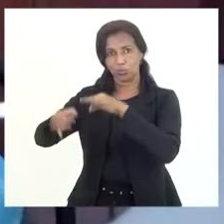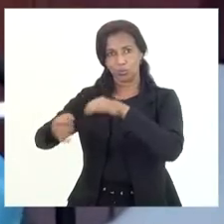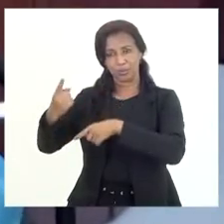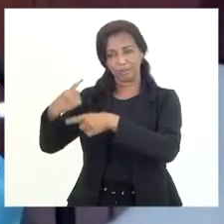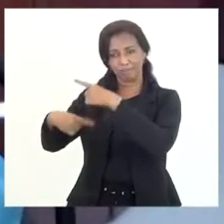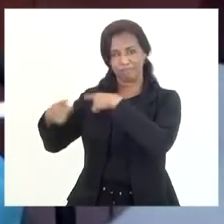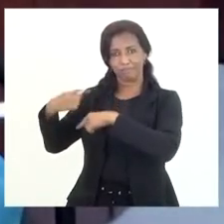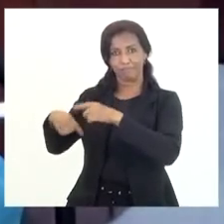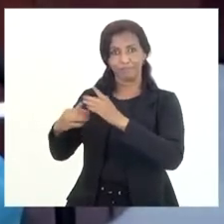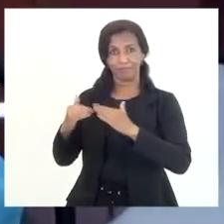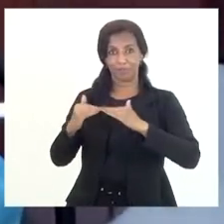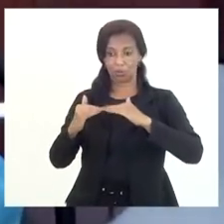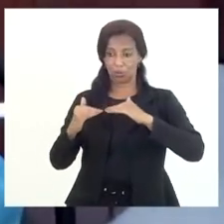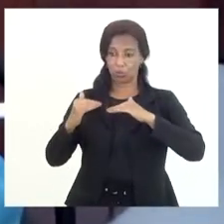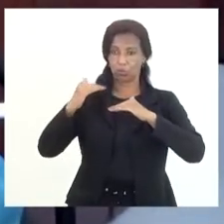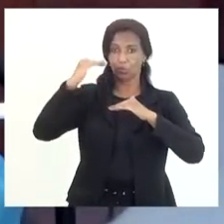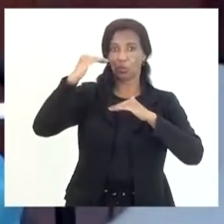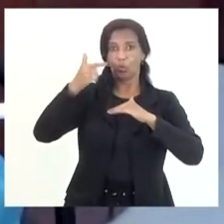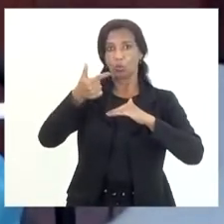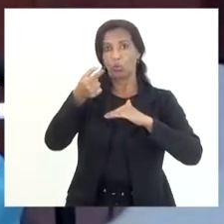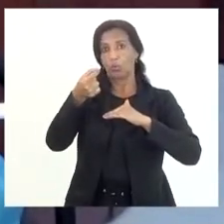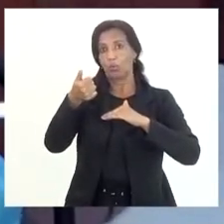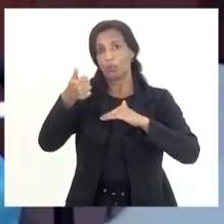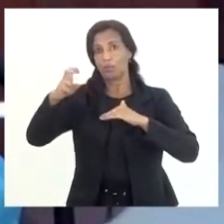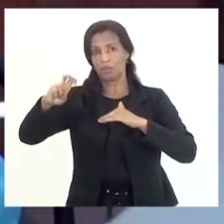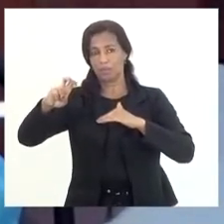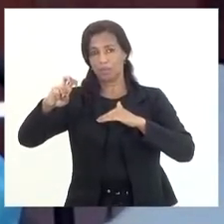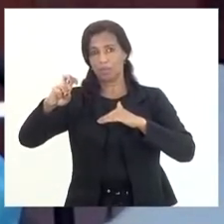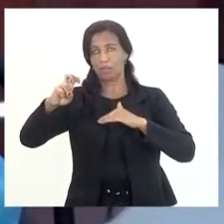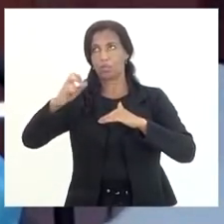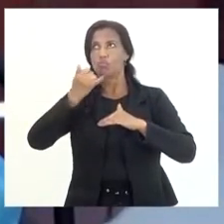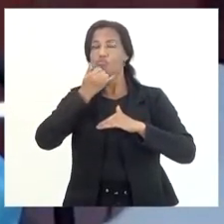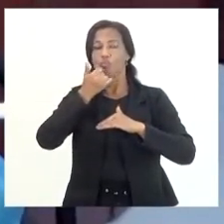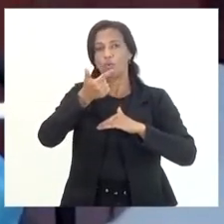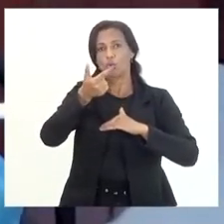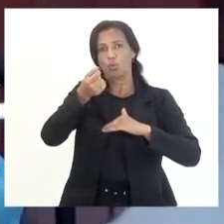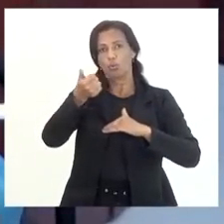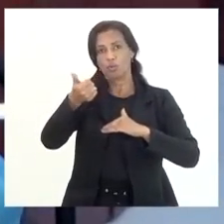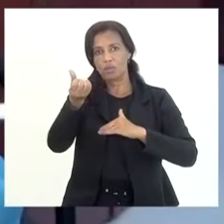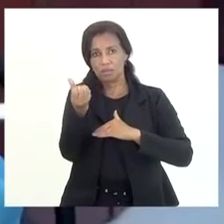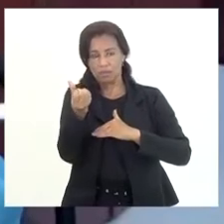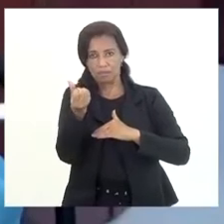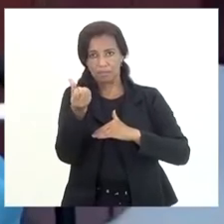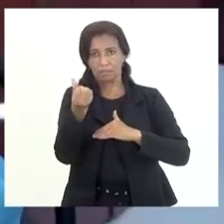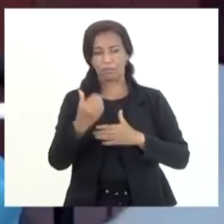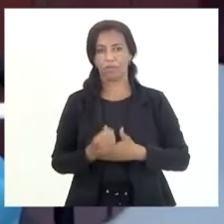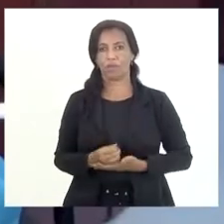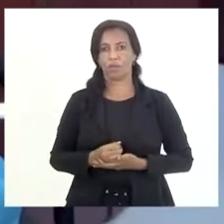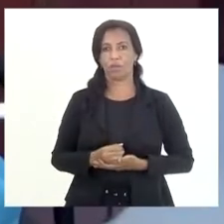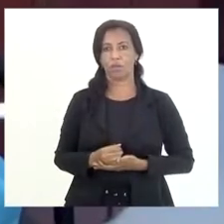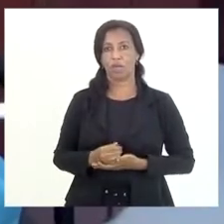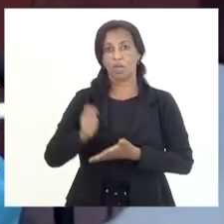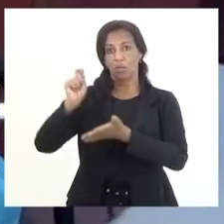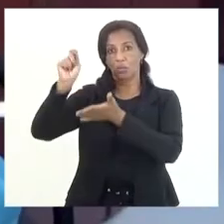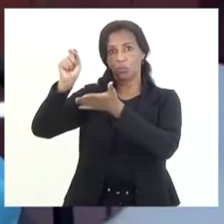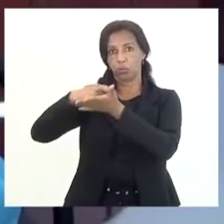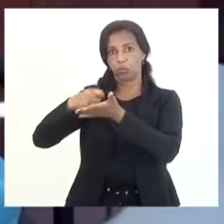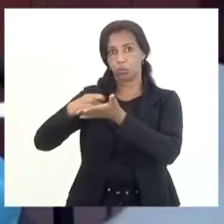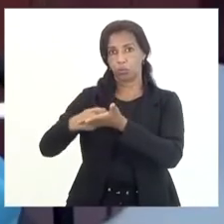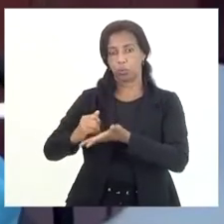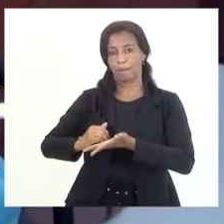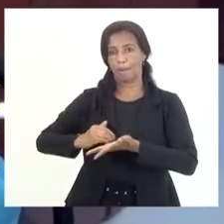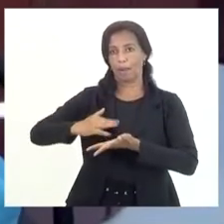que elevou para 2015, 2016, desculpa, o volume de inscrições